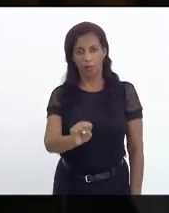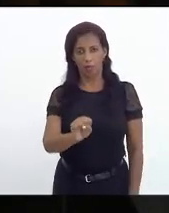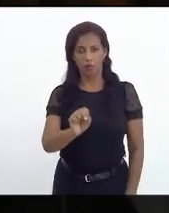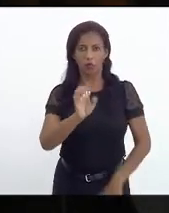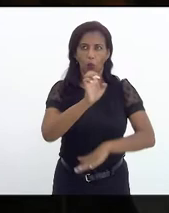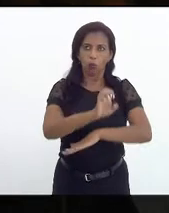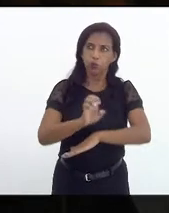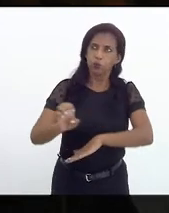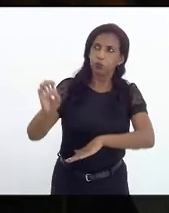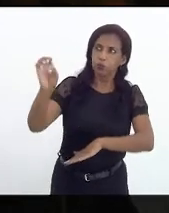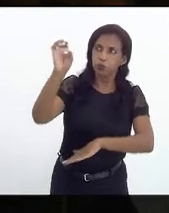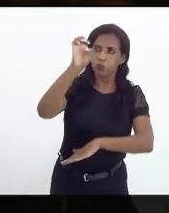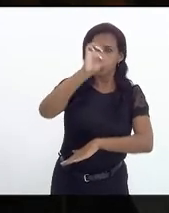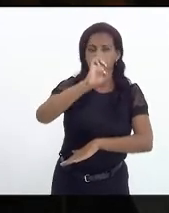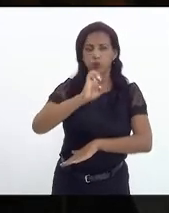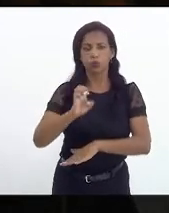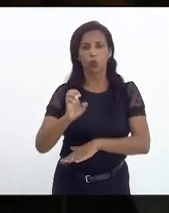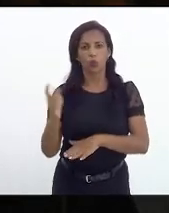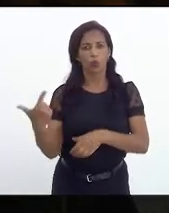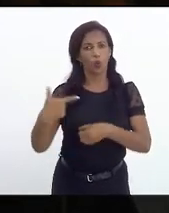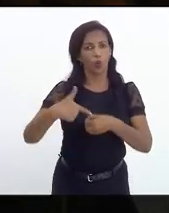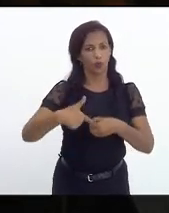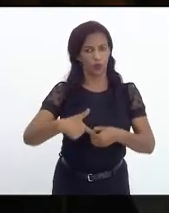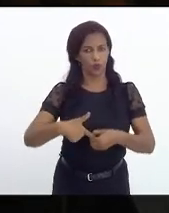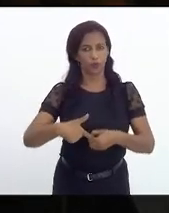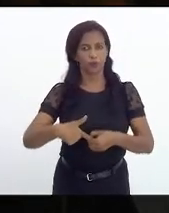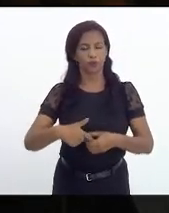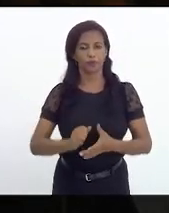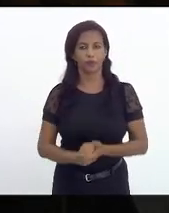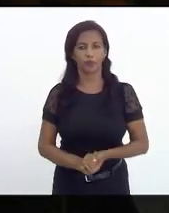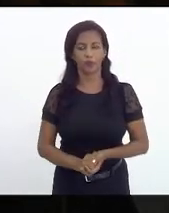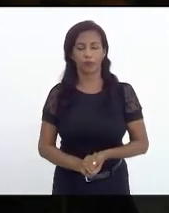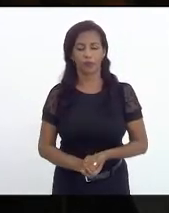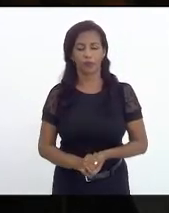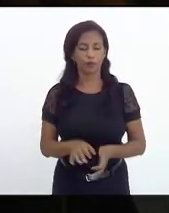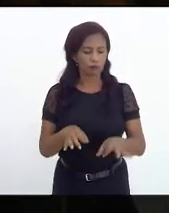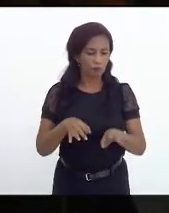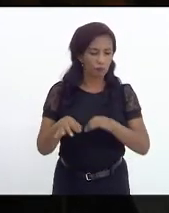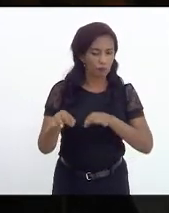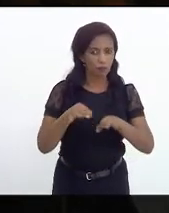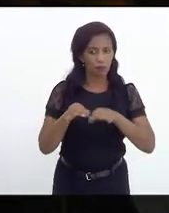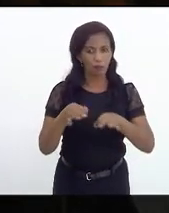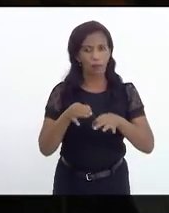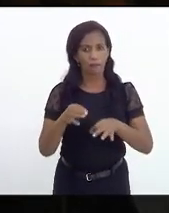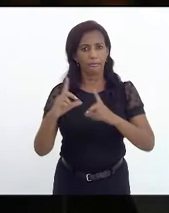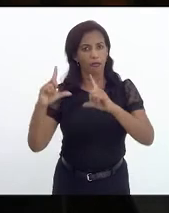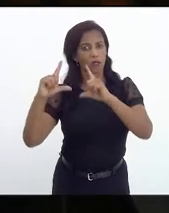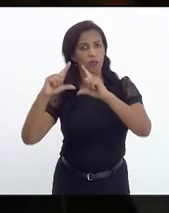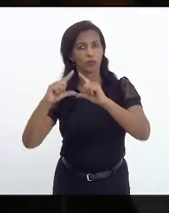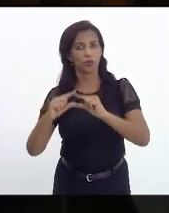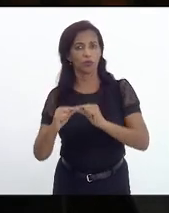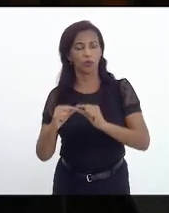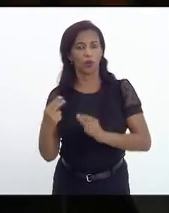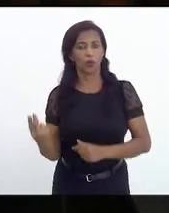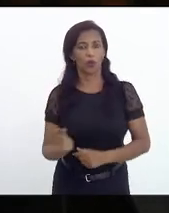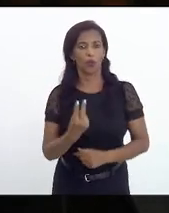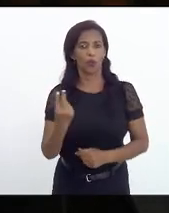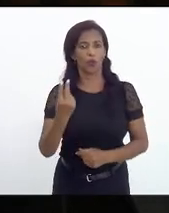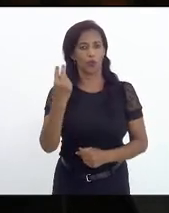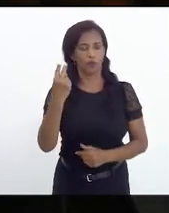sobre os combustíveis, no intuito de diminuir o preço dos